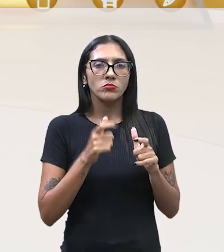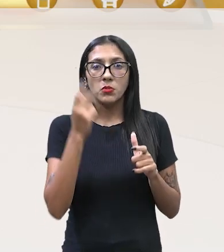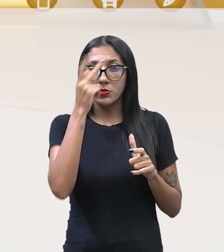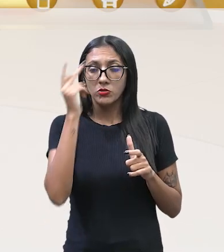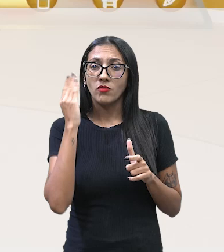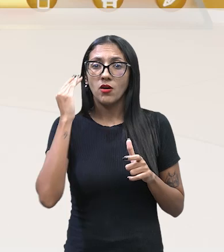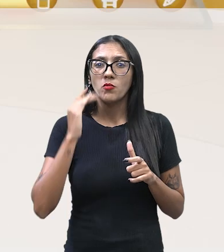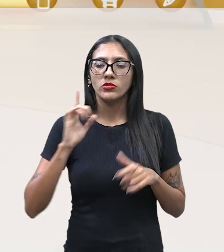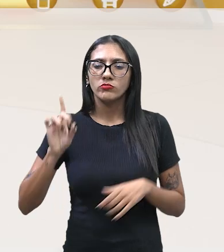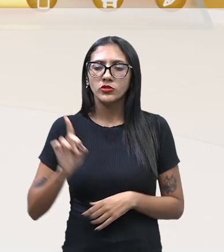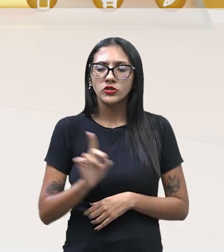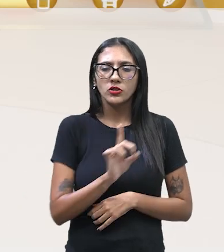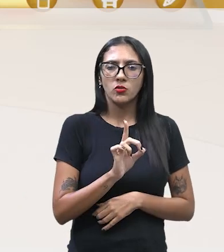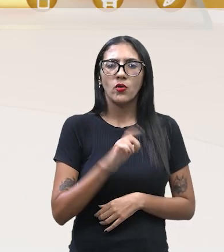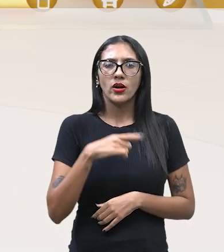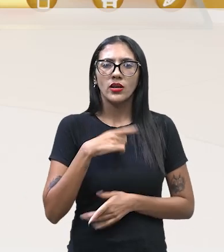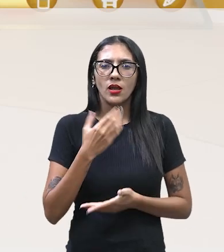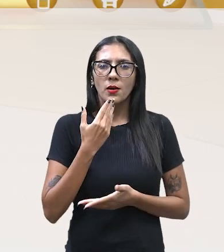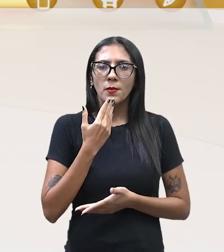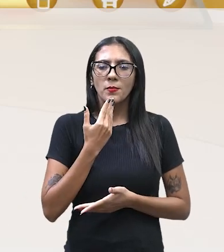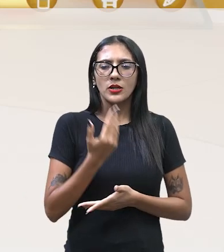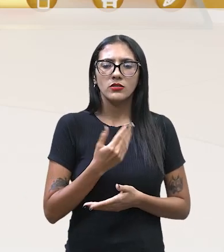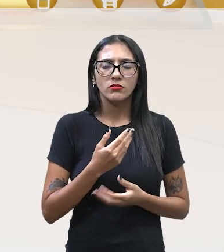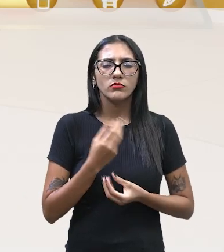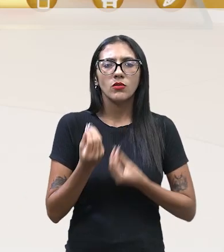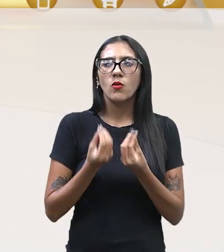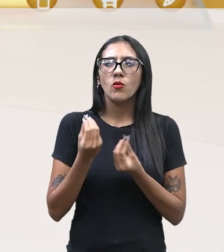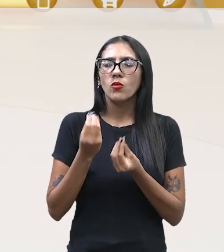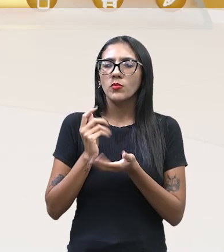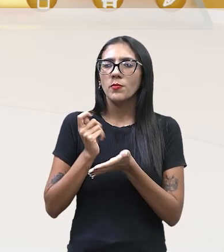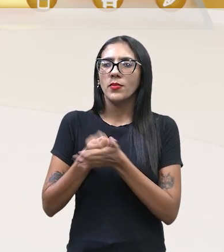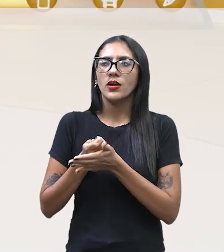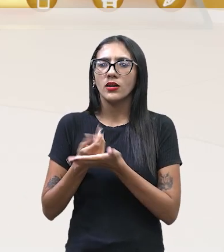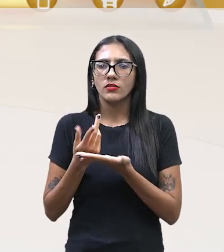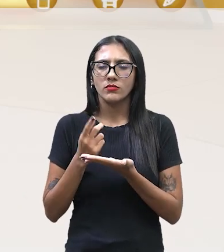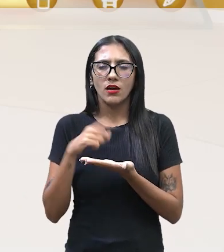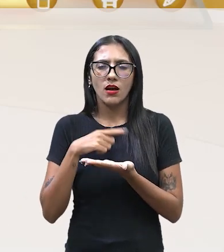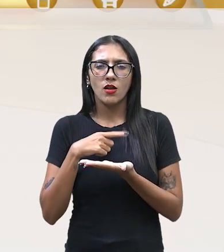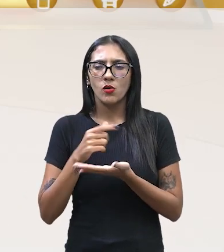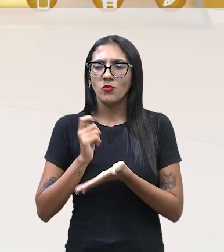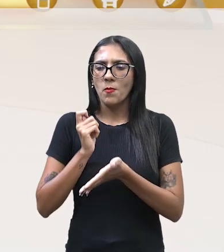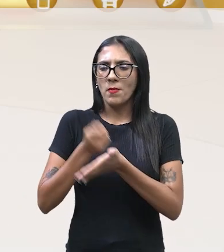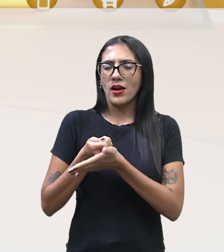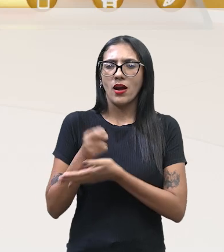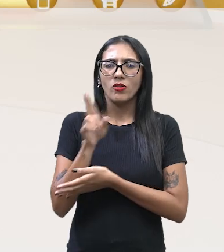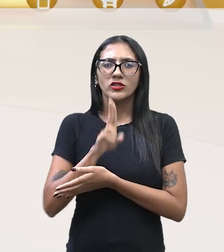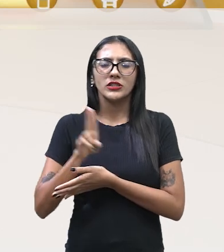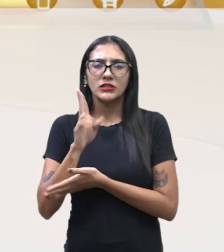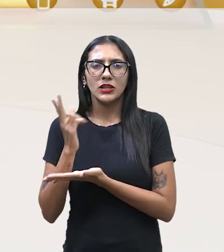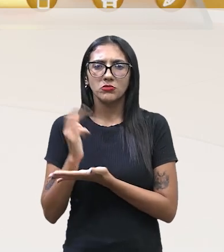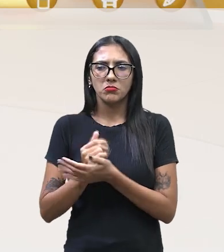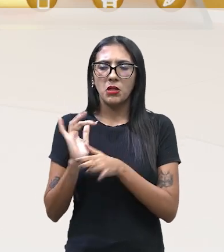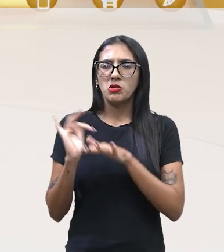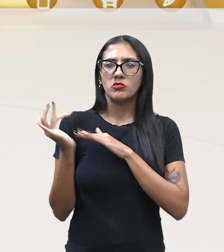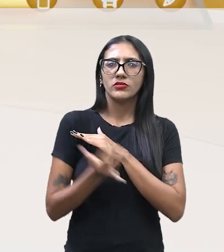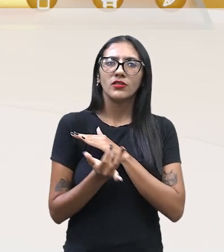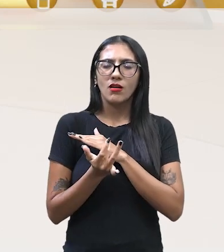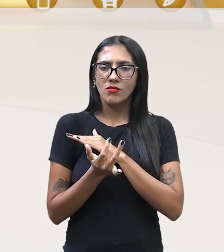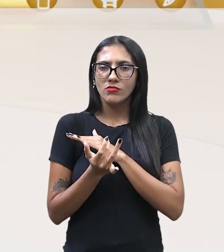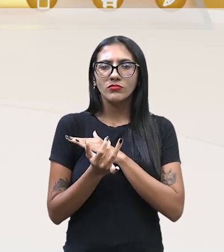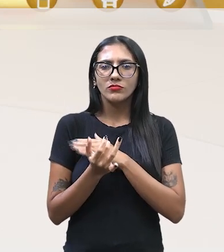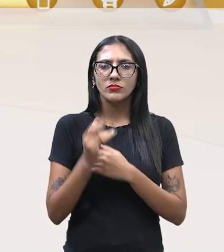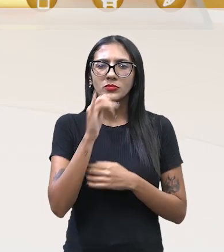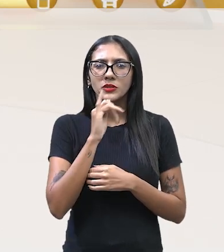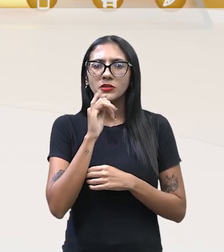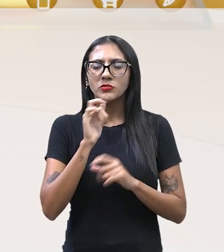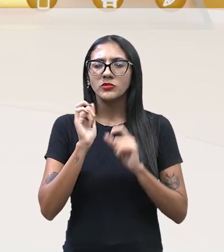ele falou, pediu aí, ele disse, qual vai ser a forma de pagamento? Ele disse, com arroba. Aí ele, como é que é com arroba? Porque o